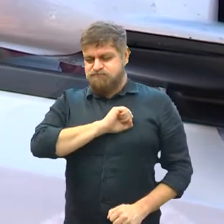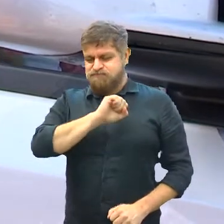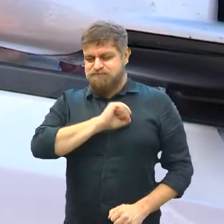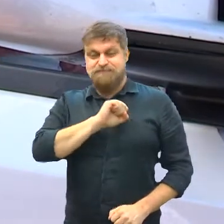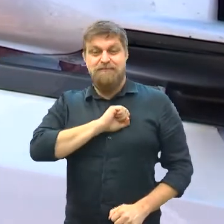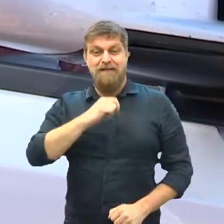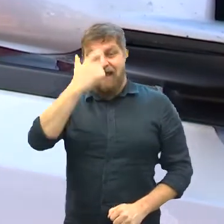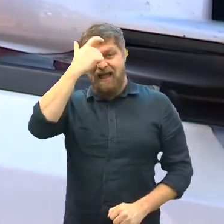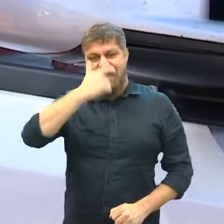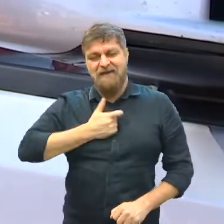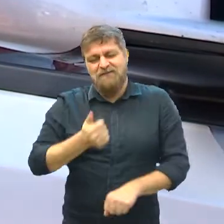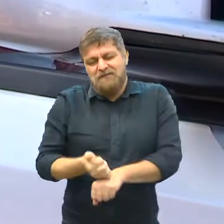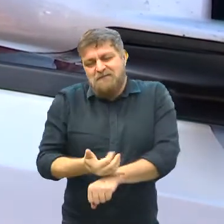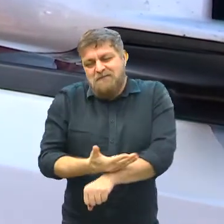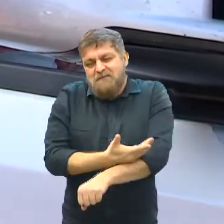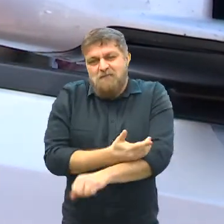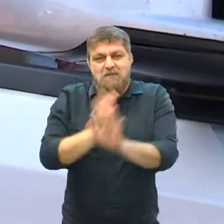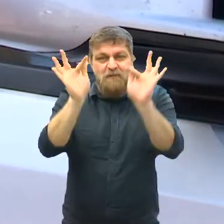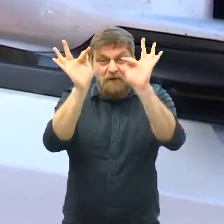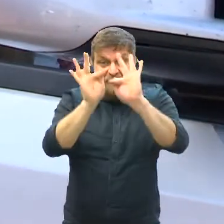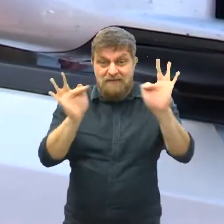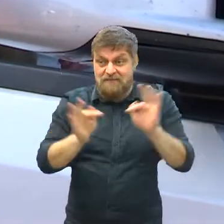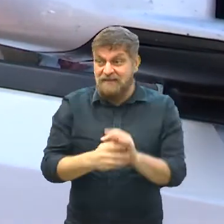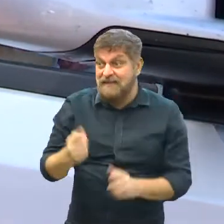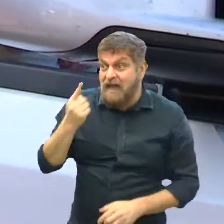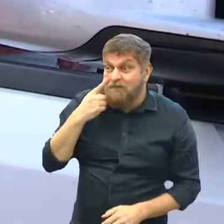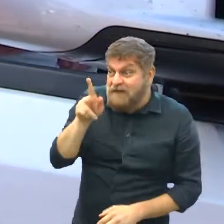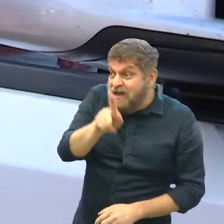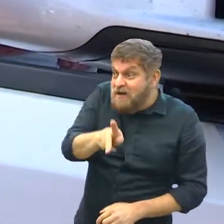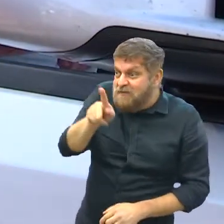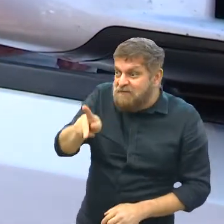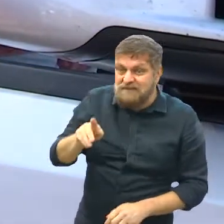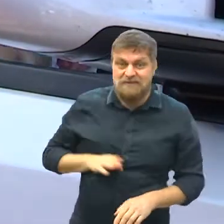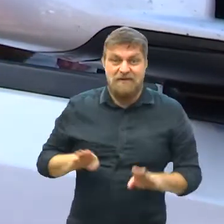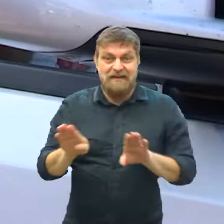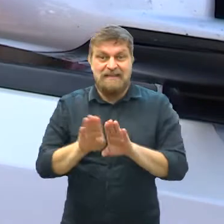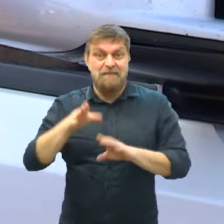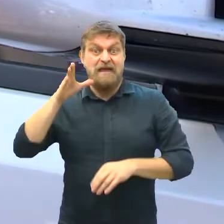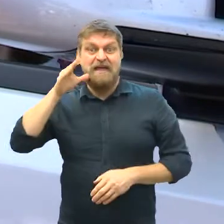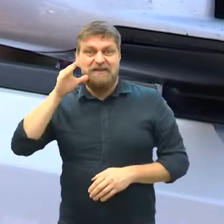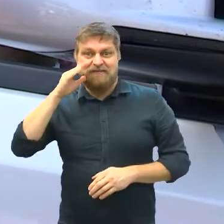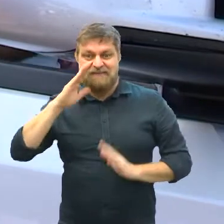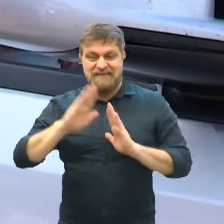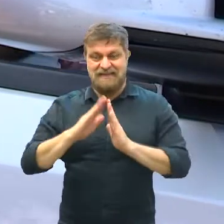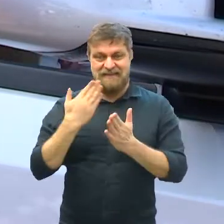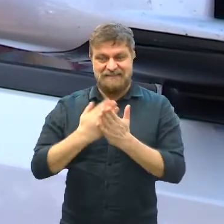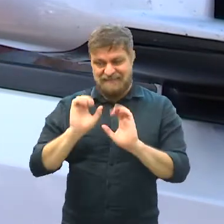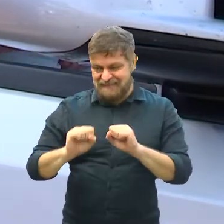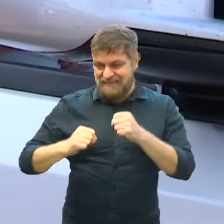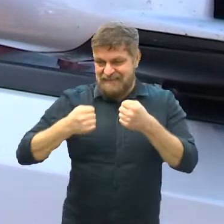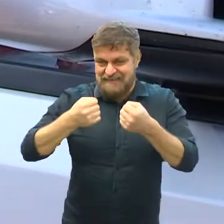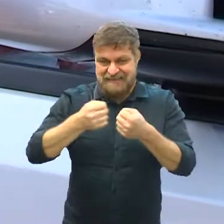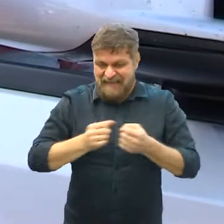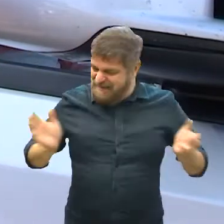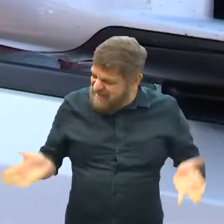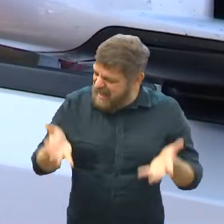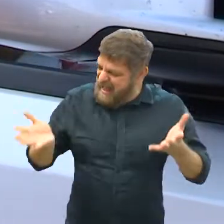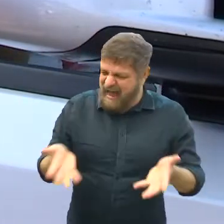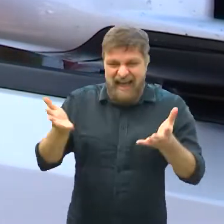E eu, como mãe, fico muito feliz de vê-los alegres em ver os professores, e ver o pessoal da escola fazendo toda essa